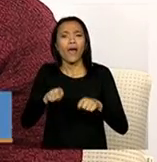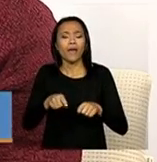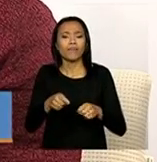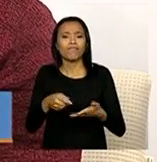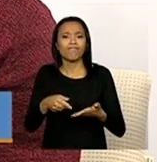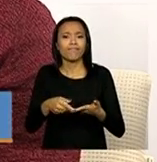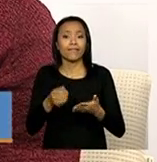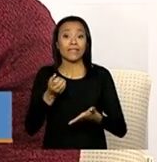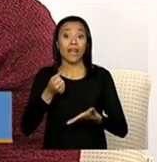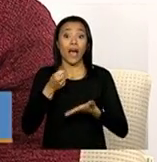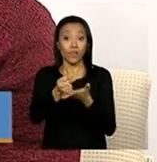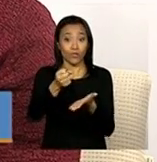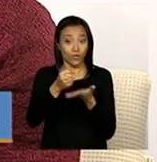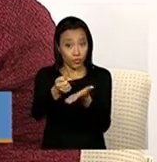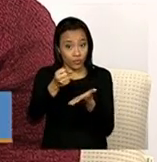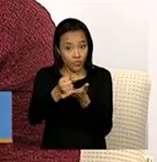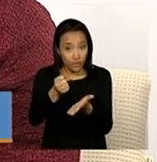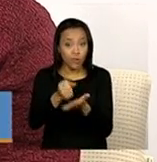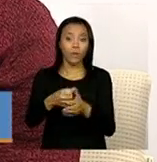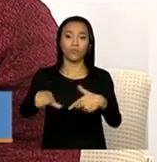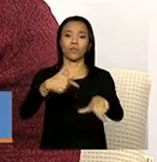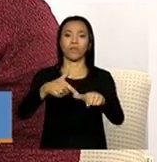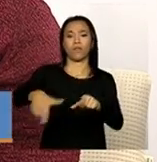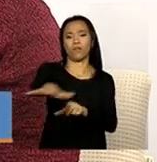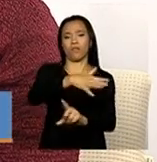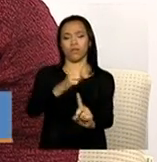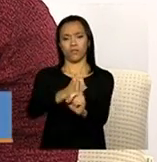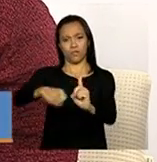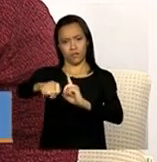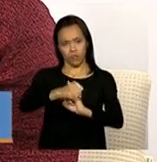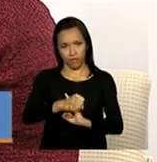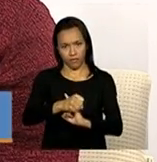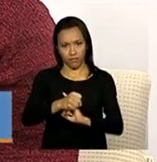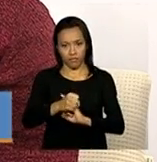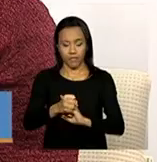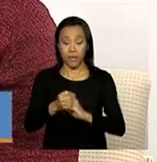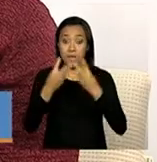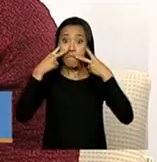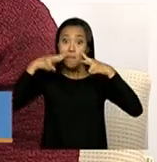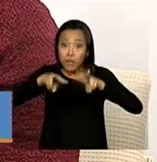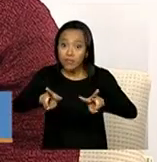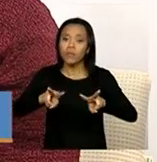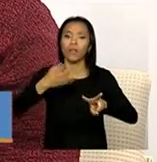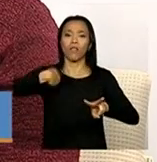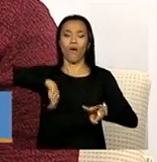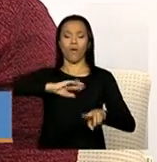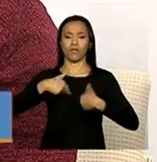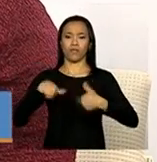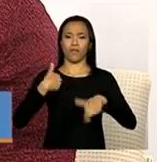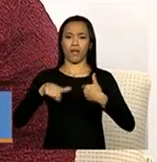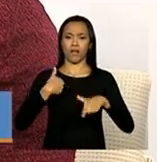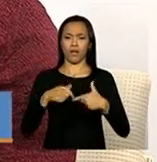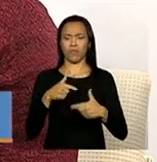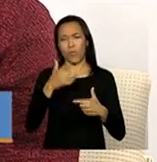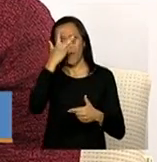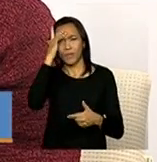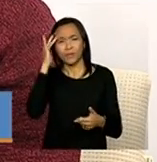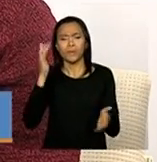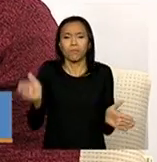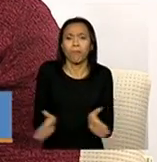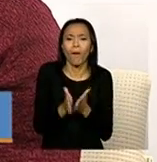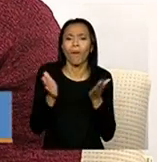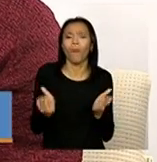assistência social da invisibilidade, porque nós que trabalhamos com a população mais pobre,